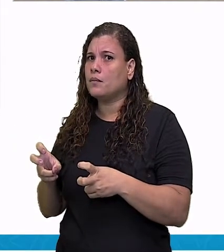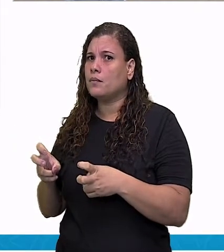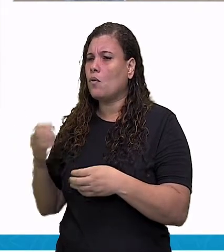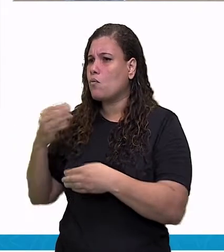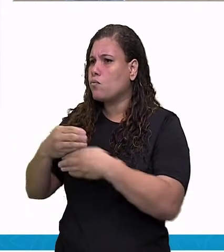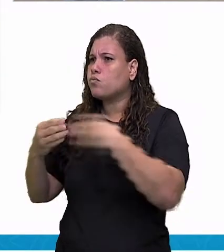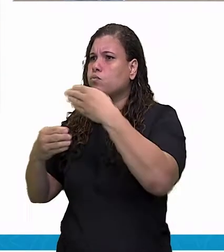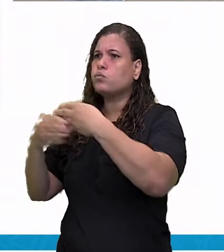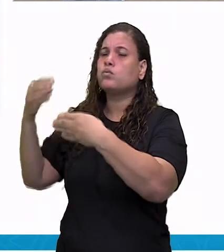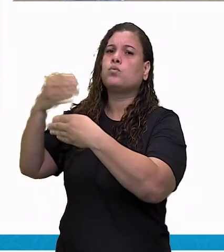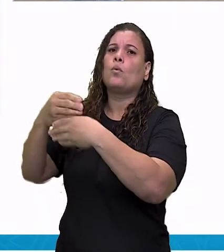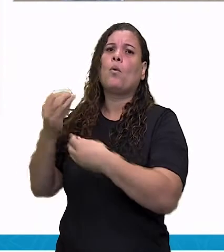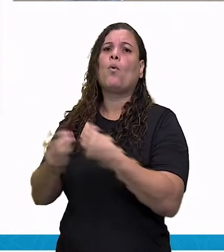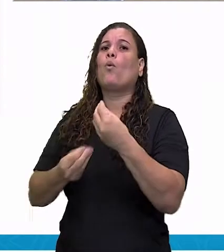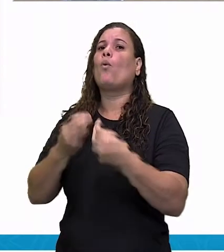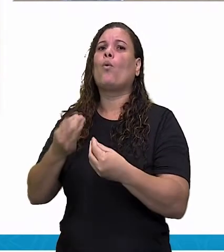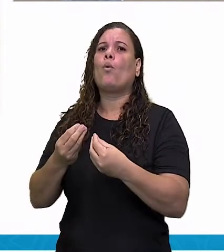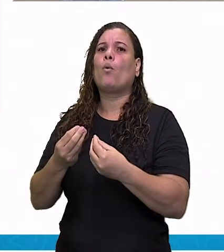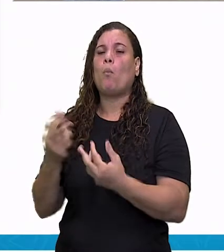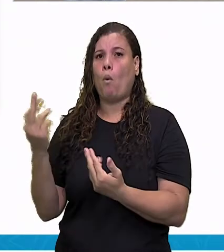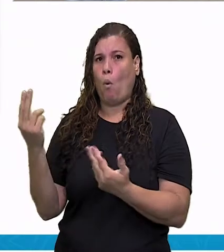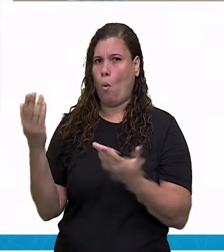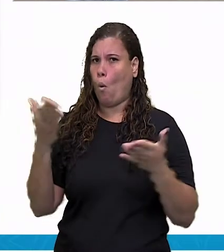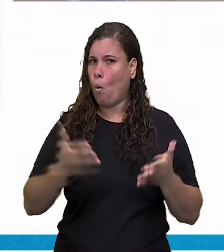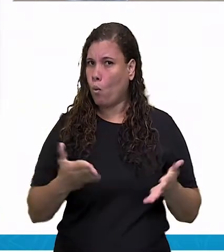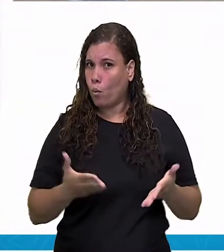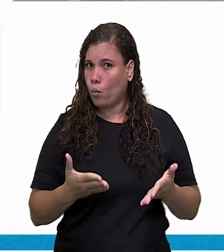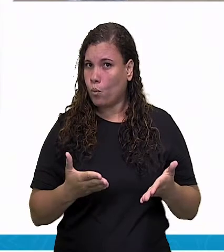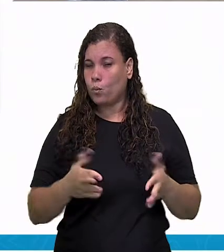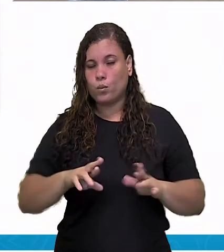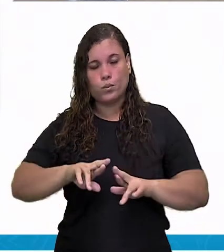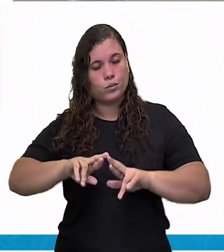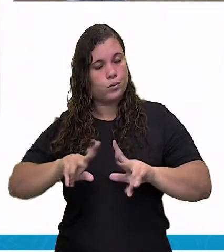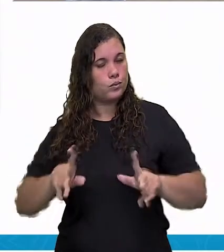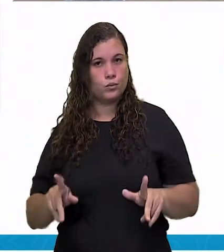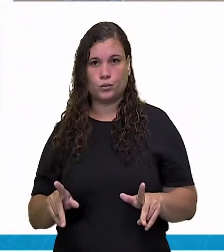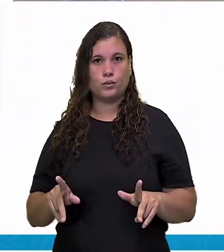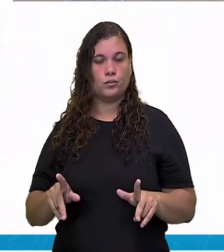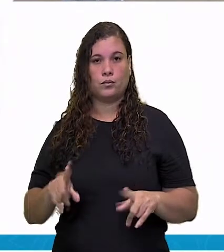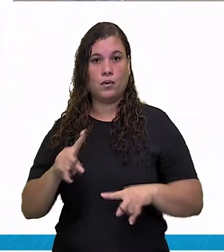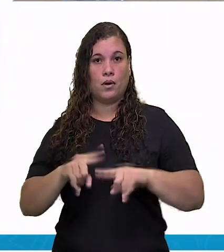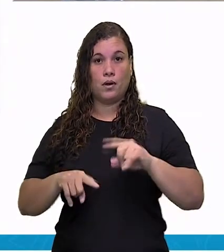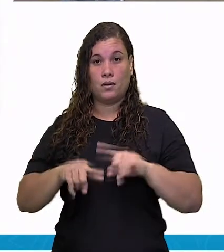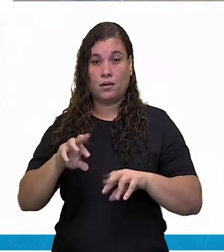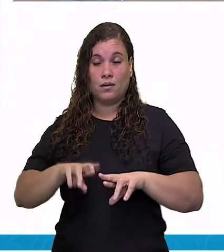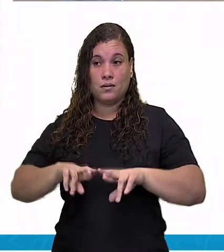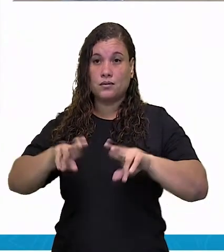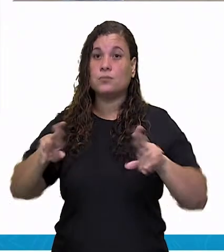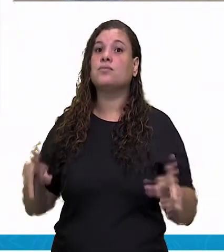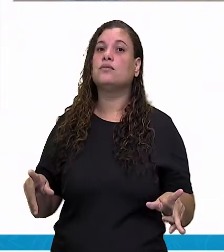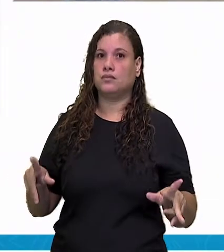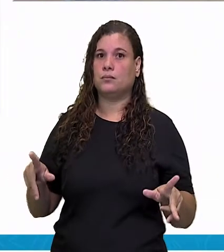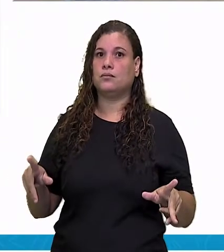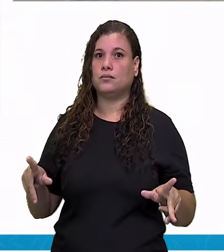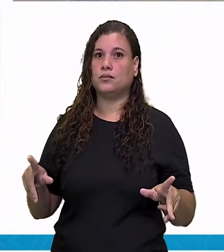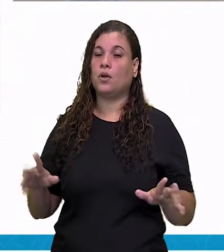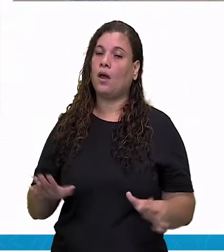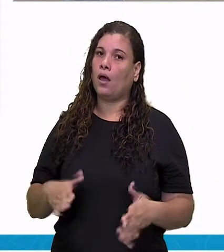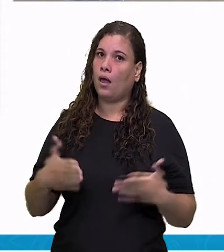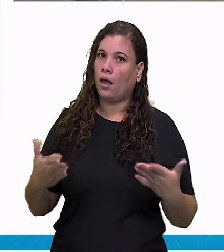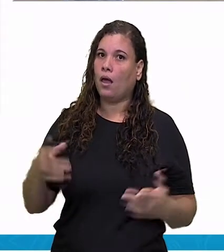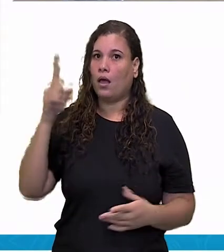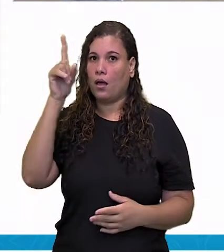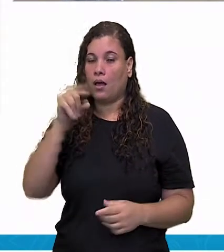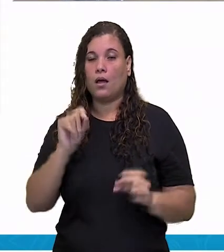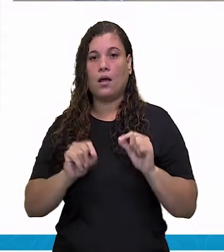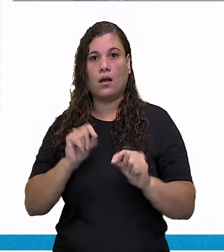recurso e ela foi extremamente importante para a comunidade daquela época. Hoje é reconhecida como um patrimônio histórico,